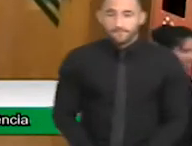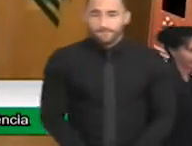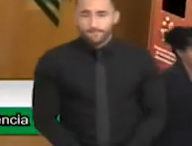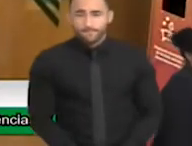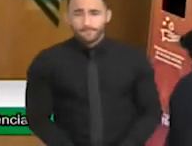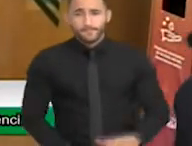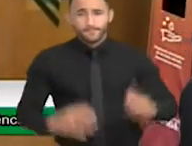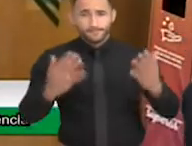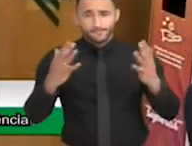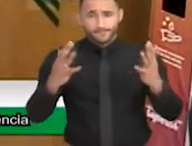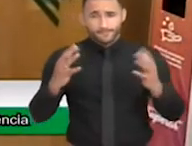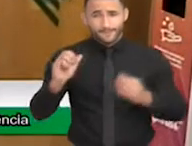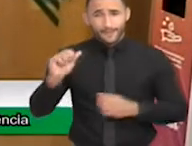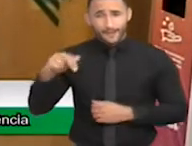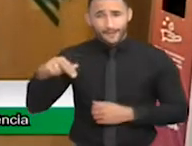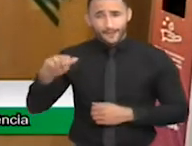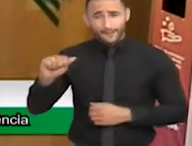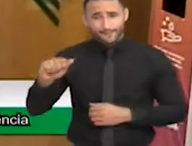Parabéns, Ana.